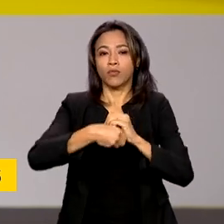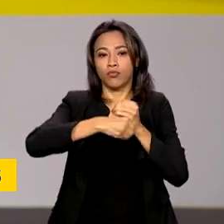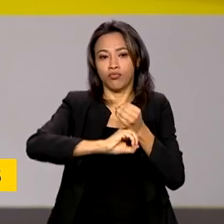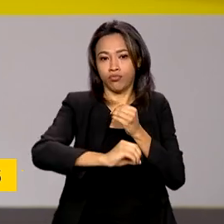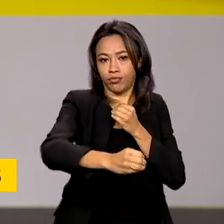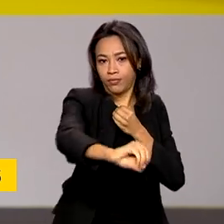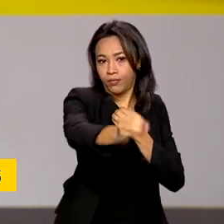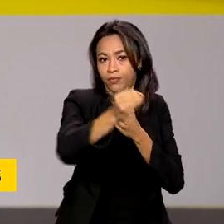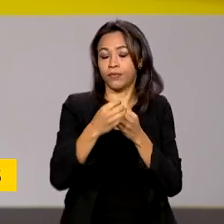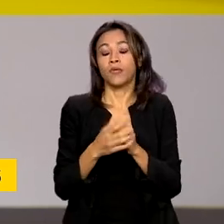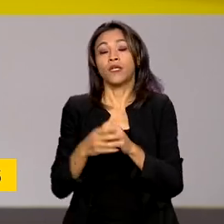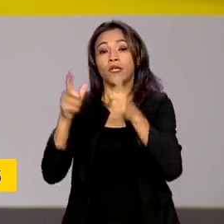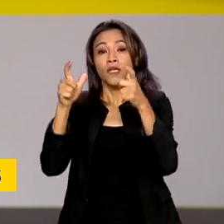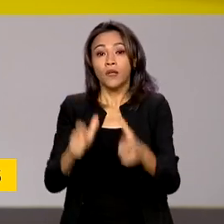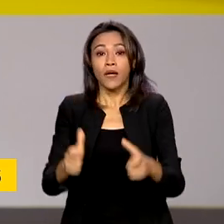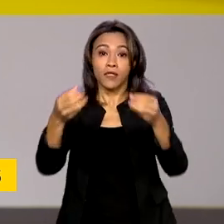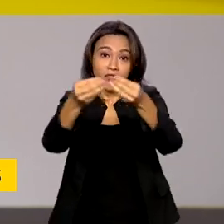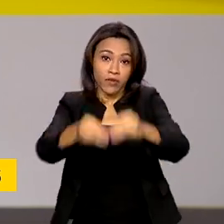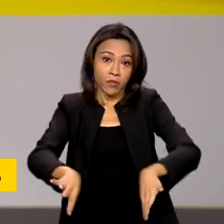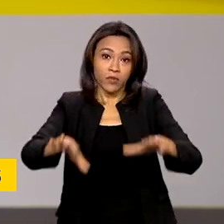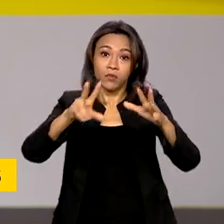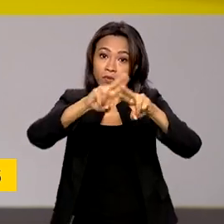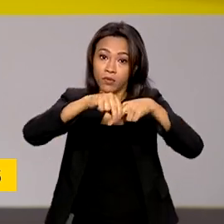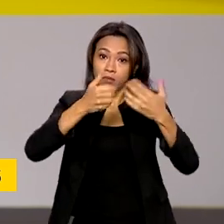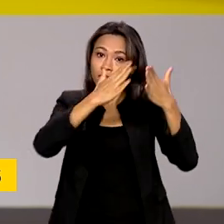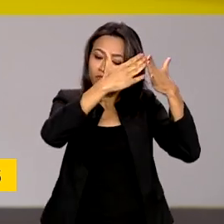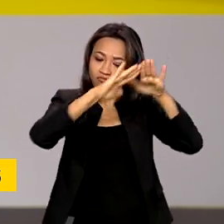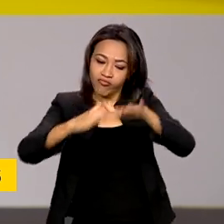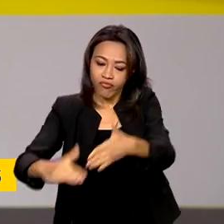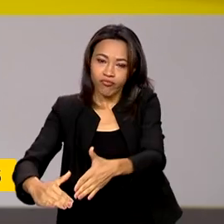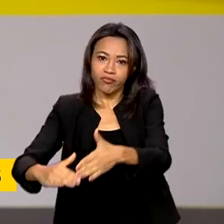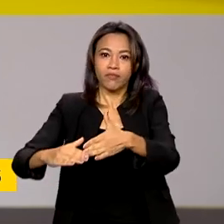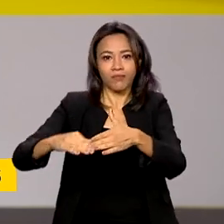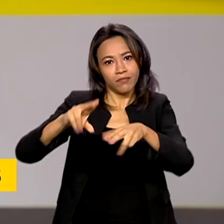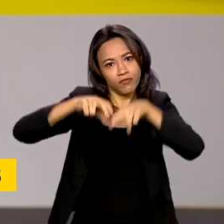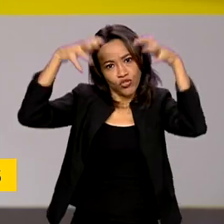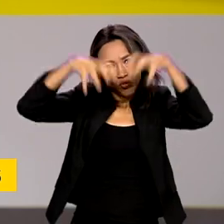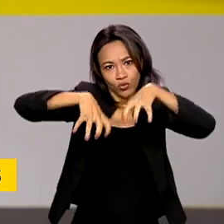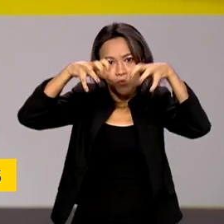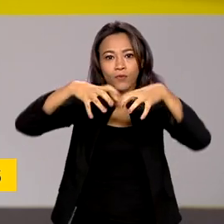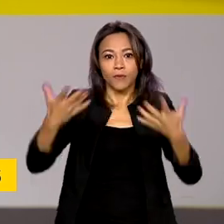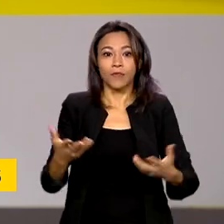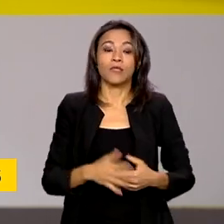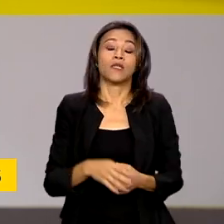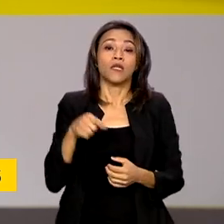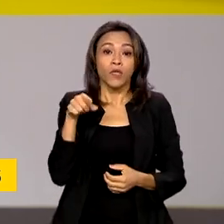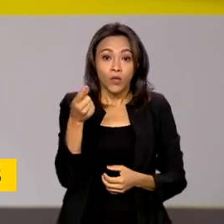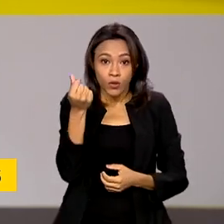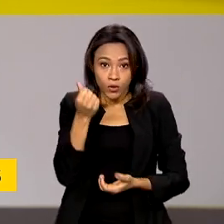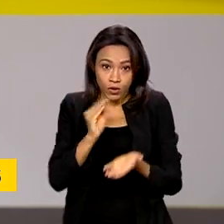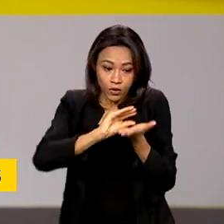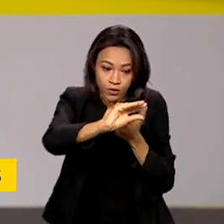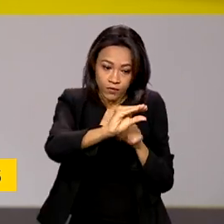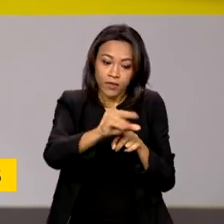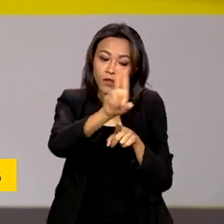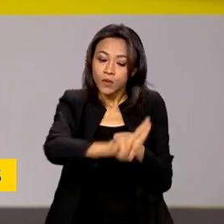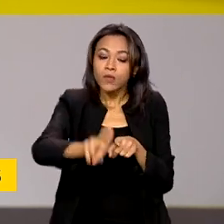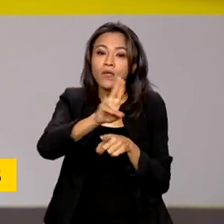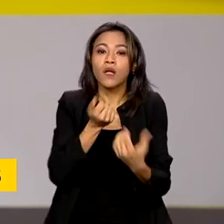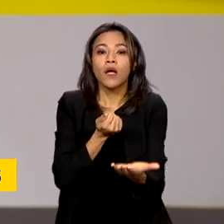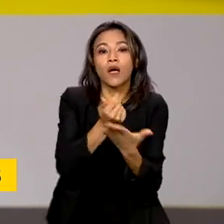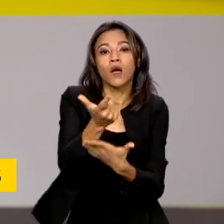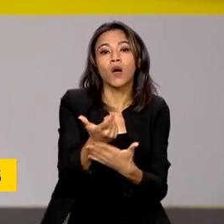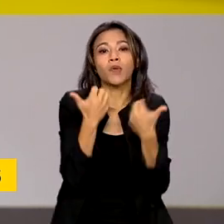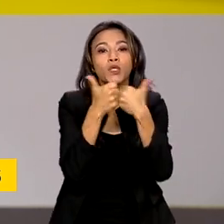afetadas por enchentes e deslizamentos. Os recursos também poderão ser utilizados para a compra de ônibus elétricos